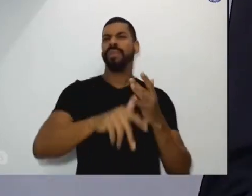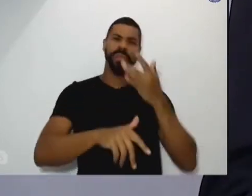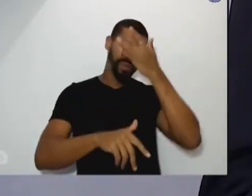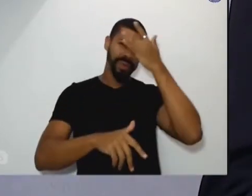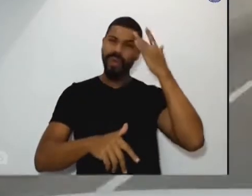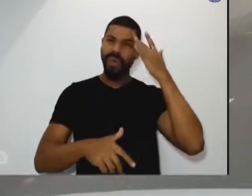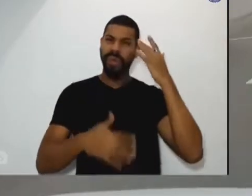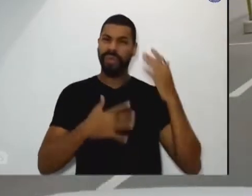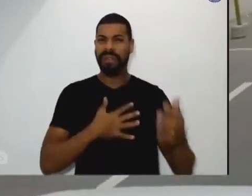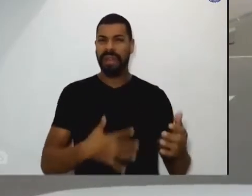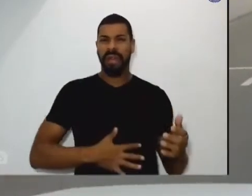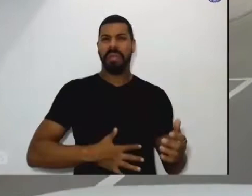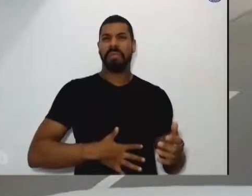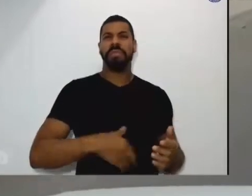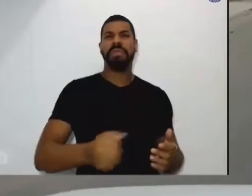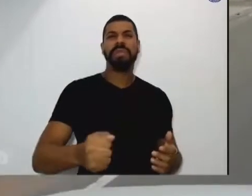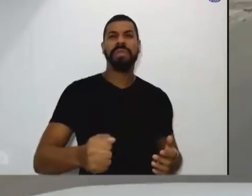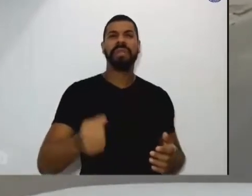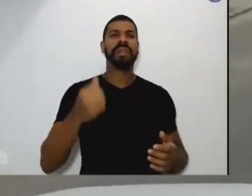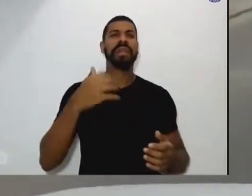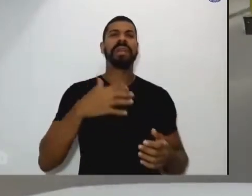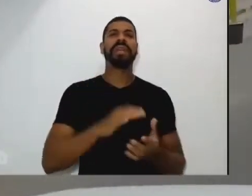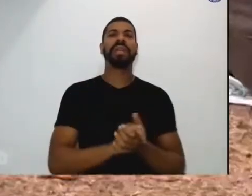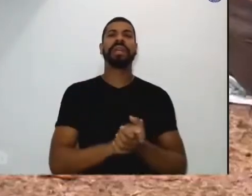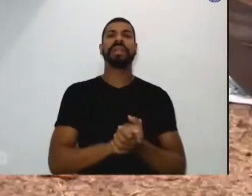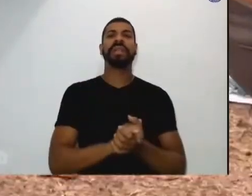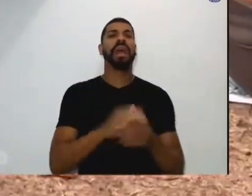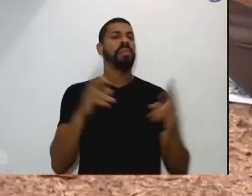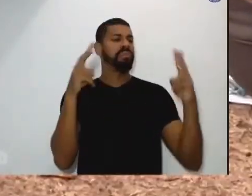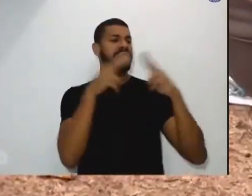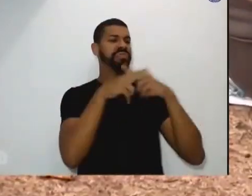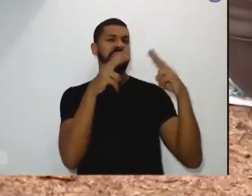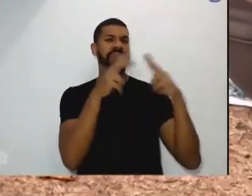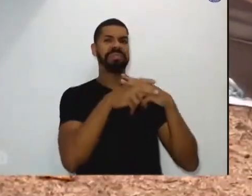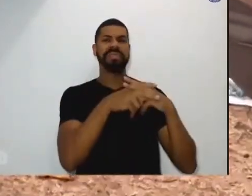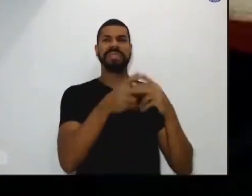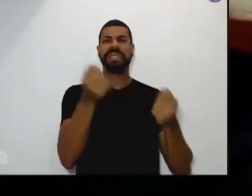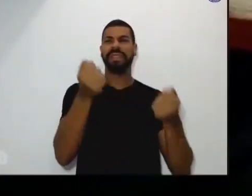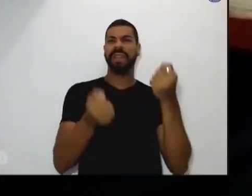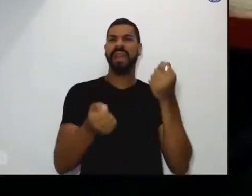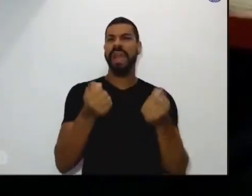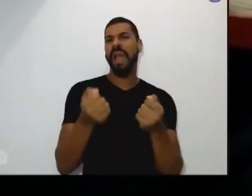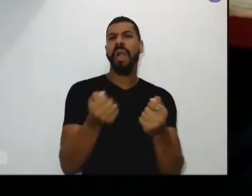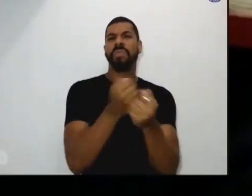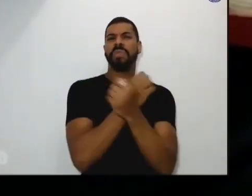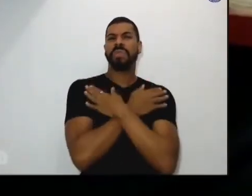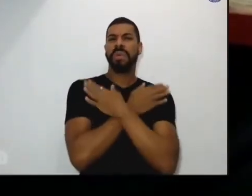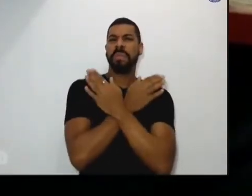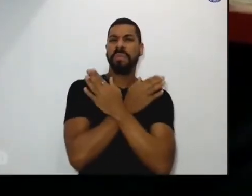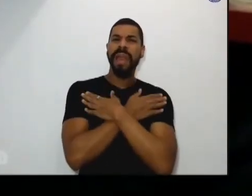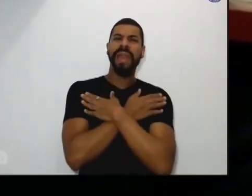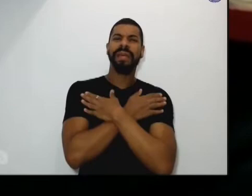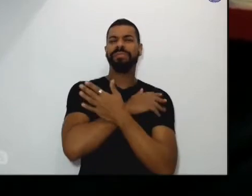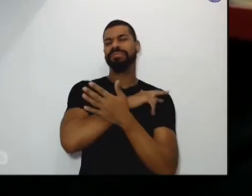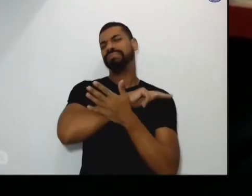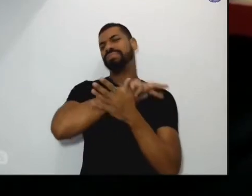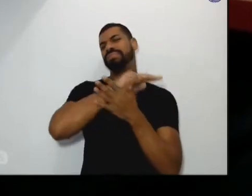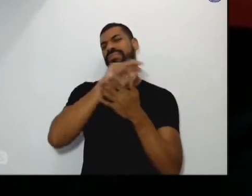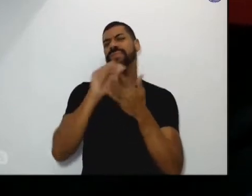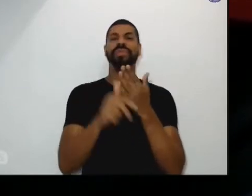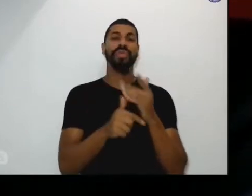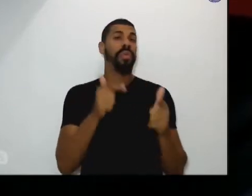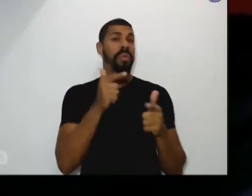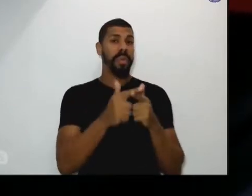homicídios, violências no trânsito, o desemprego. Sem dúvida, hoje o suicídio